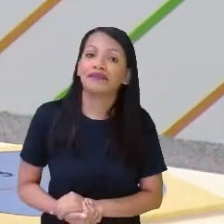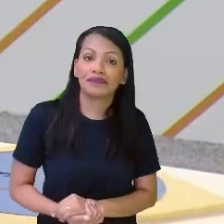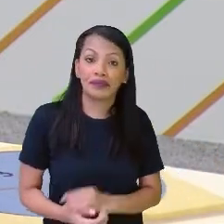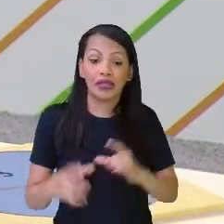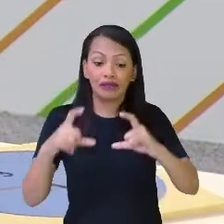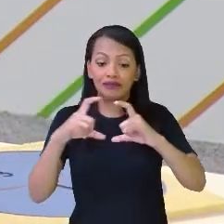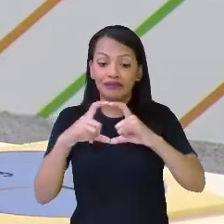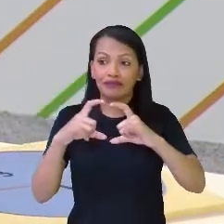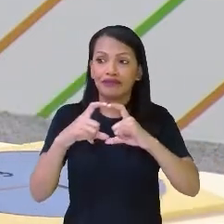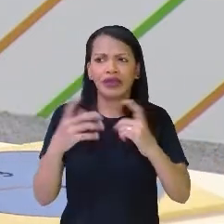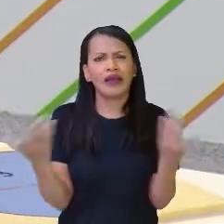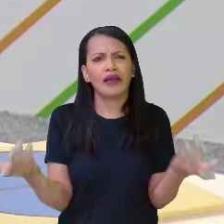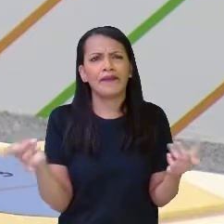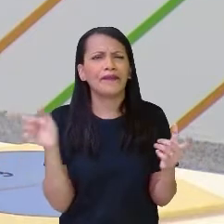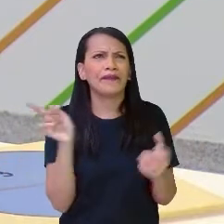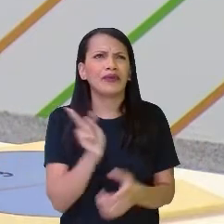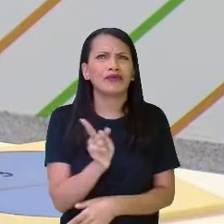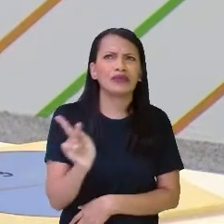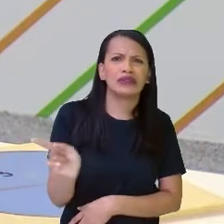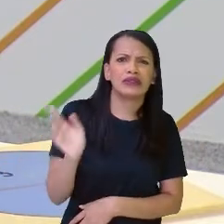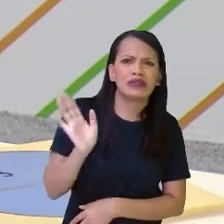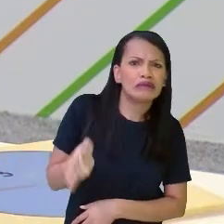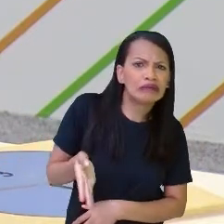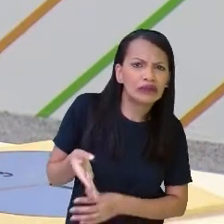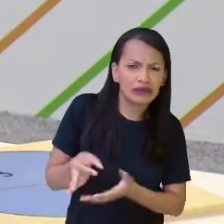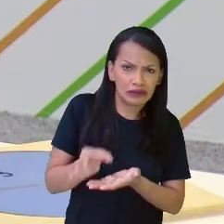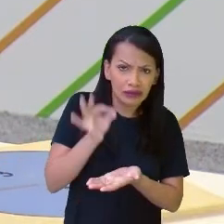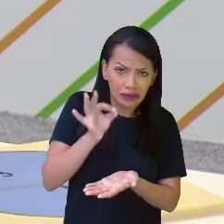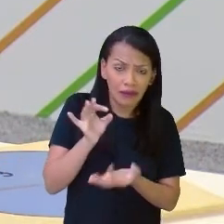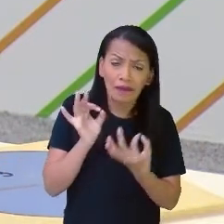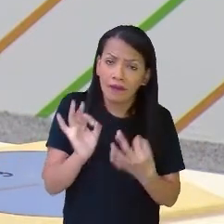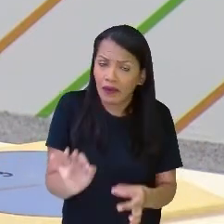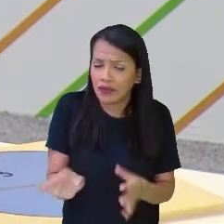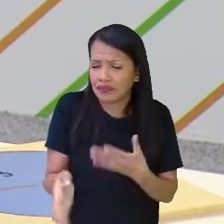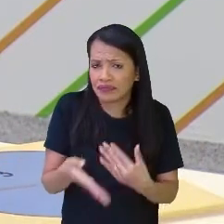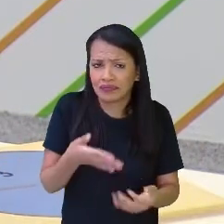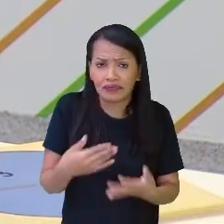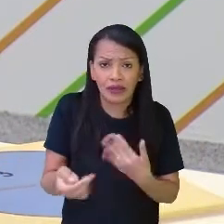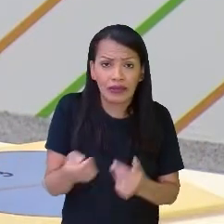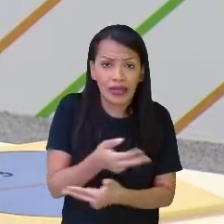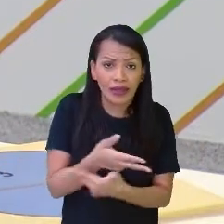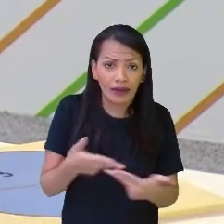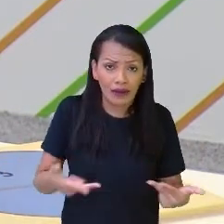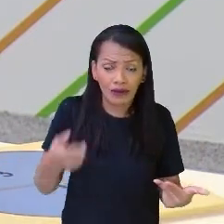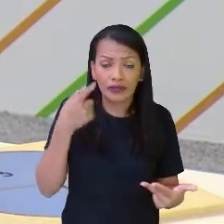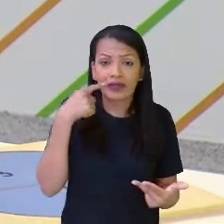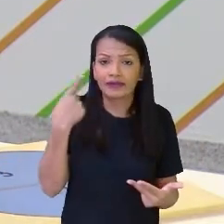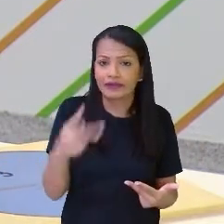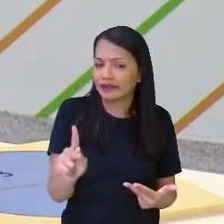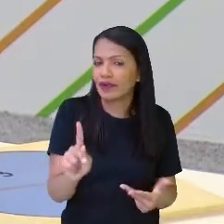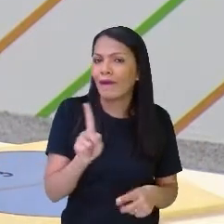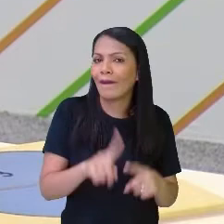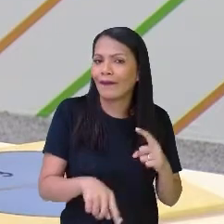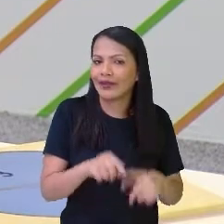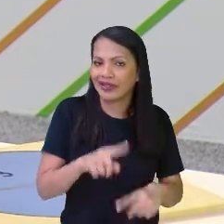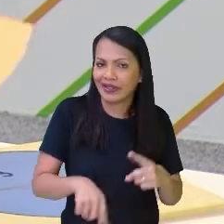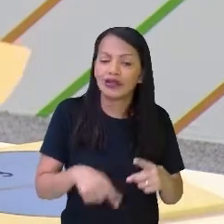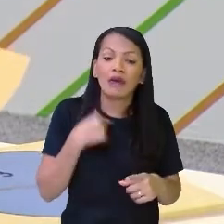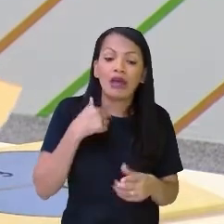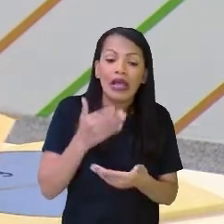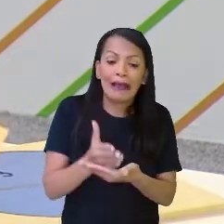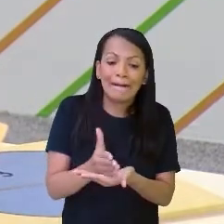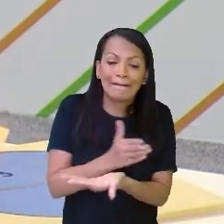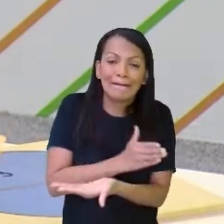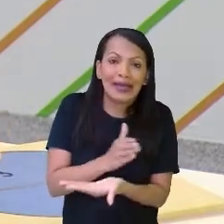era um círculo. Ah, professora, mas a senhora está falando de xícara, pode ser o seu inteiro ser a xícara e você tirar a metade ou